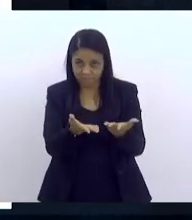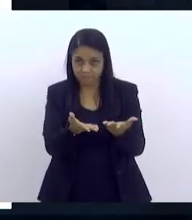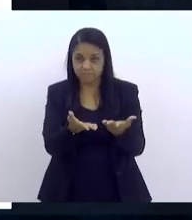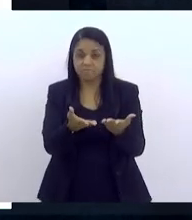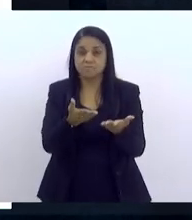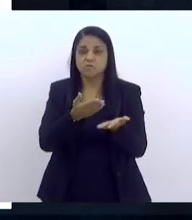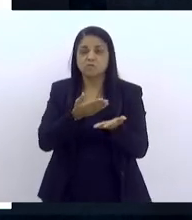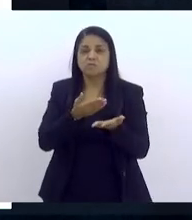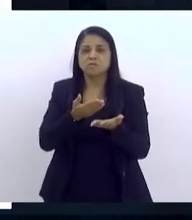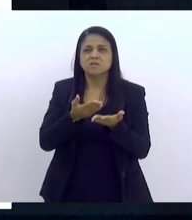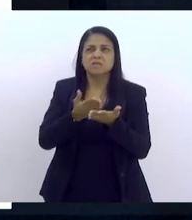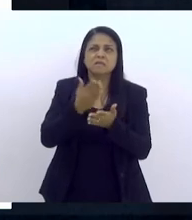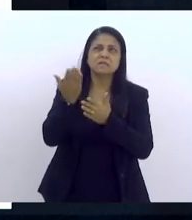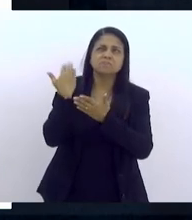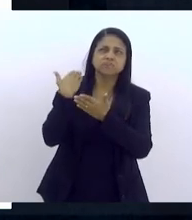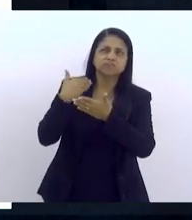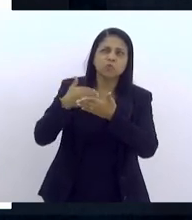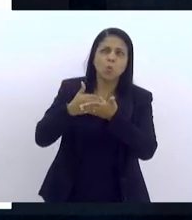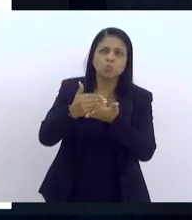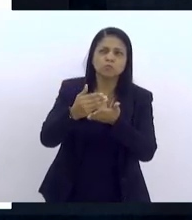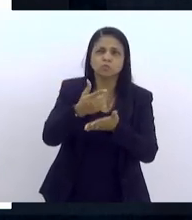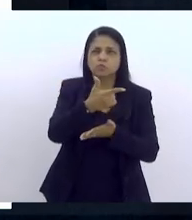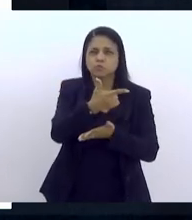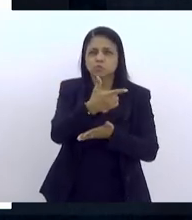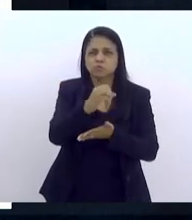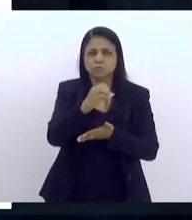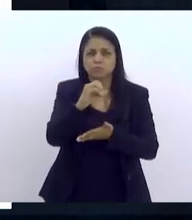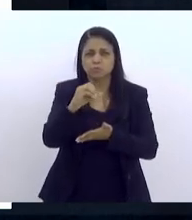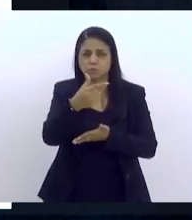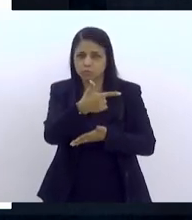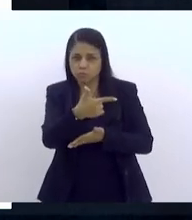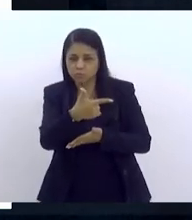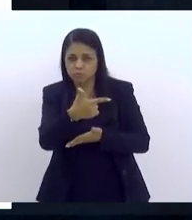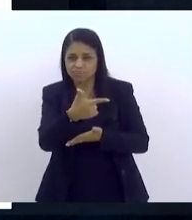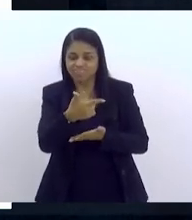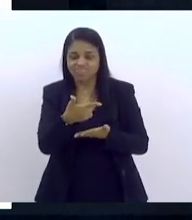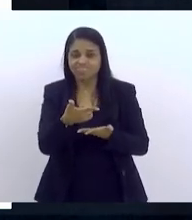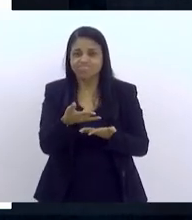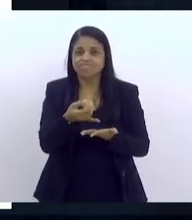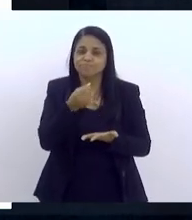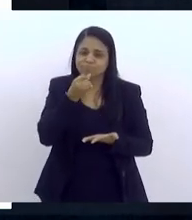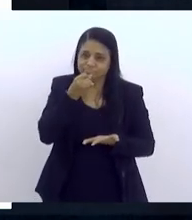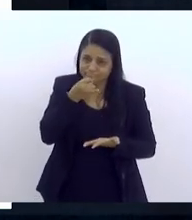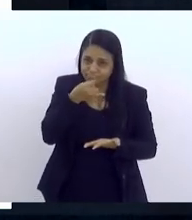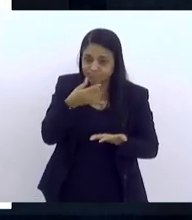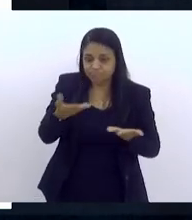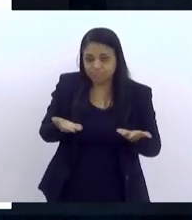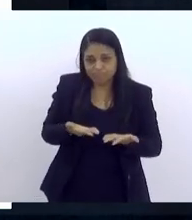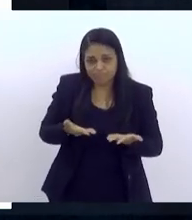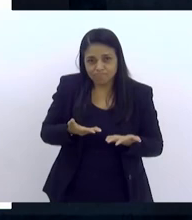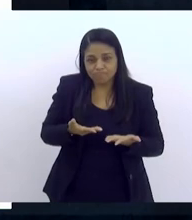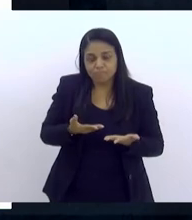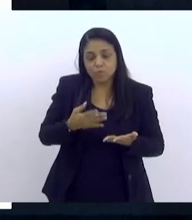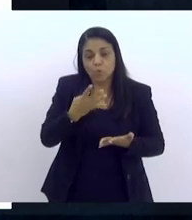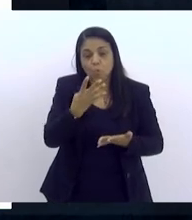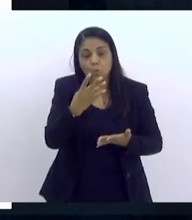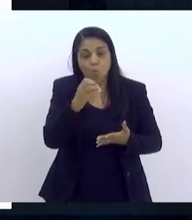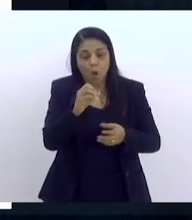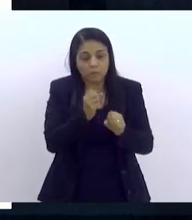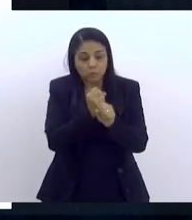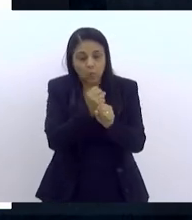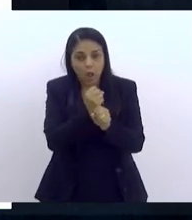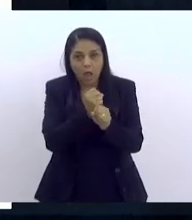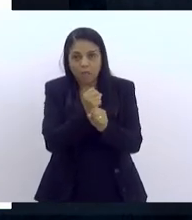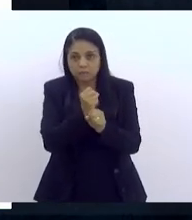iniciaram lá em 2002 e que, infelizmente, tem se acirrado nos últimos quatro anos.